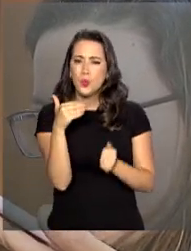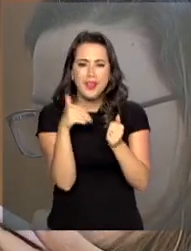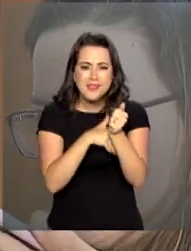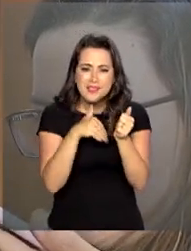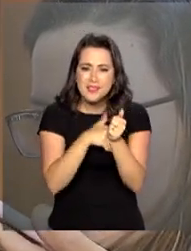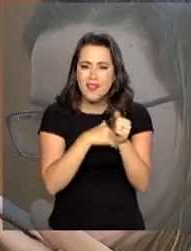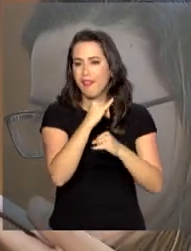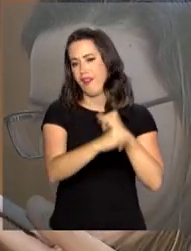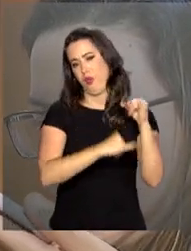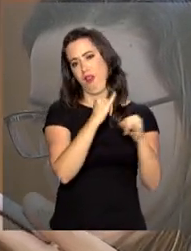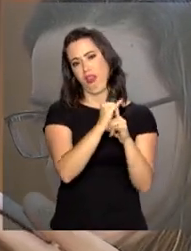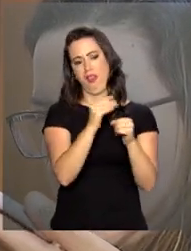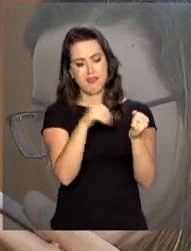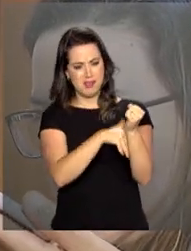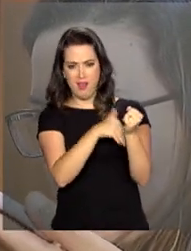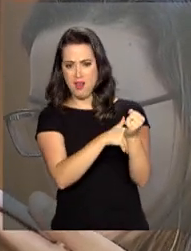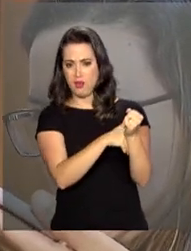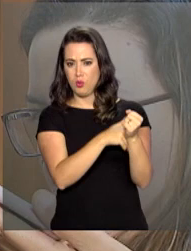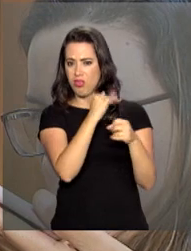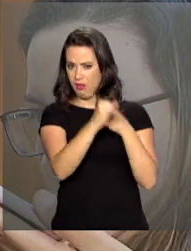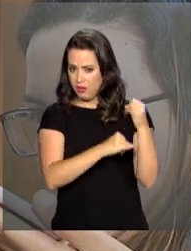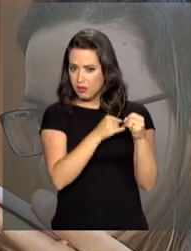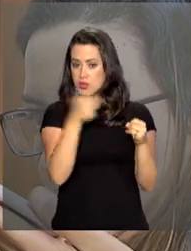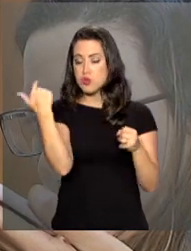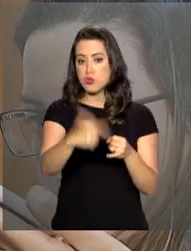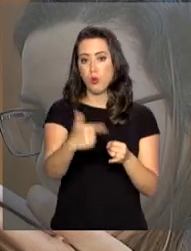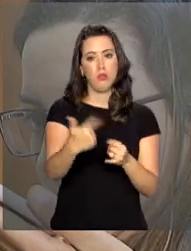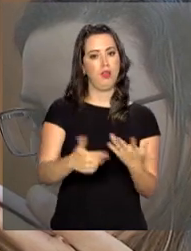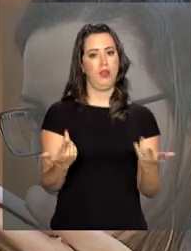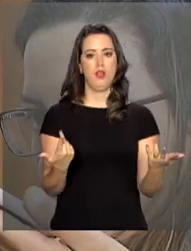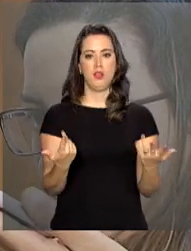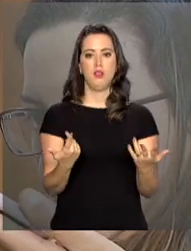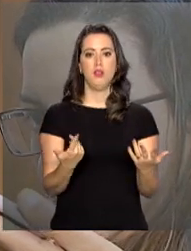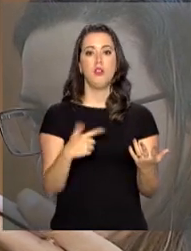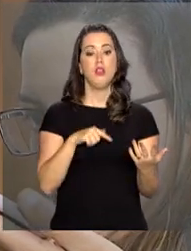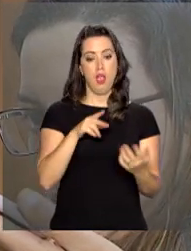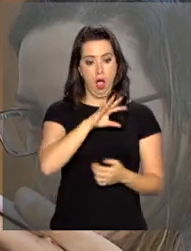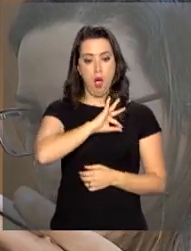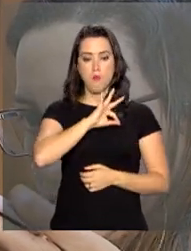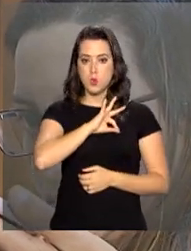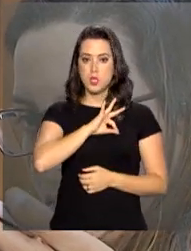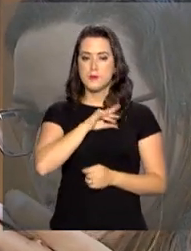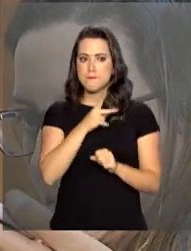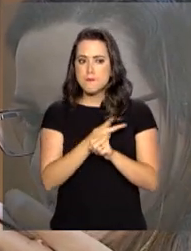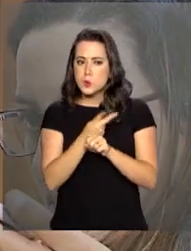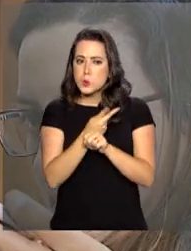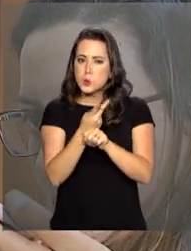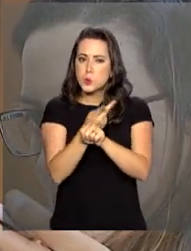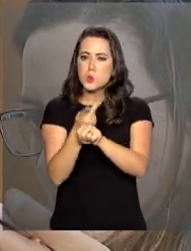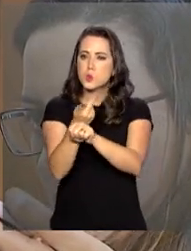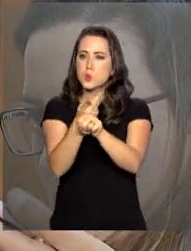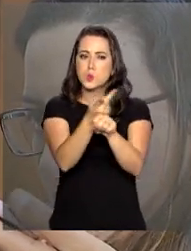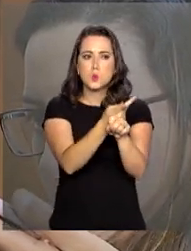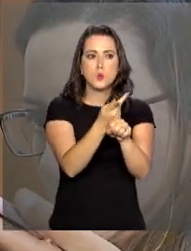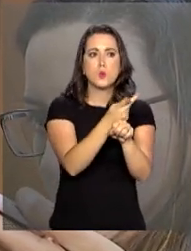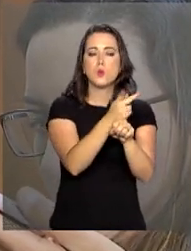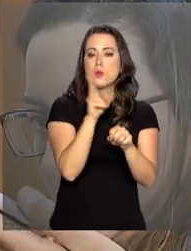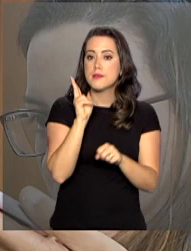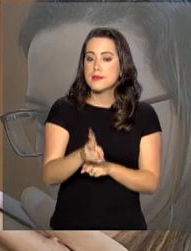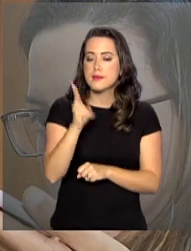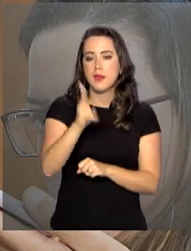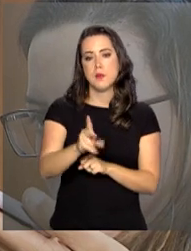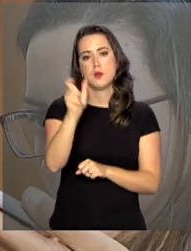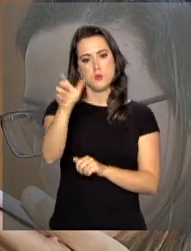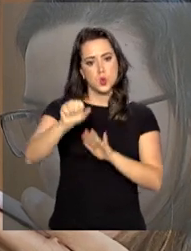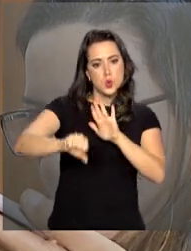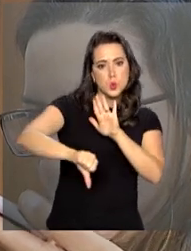existe impunidade em rede social. E a Polícia Federal tem condições de chegar a quem cometer esses crimes. Não